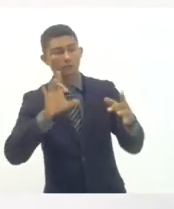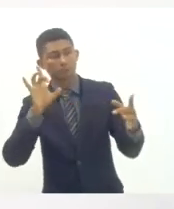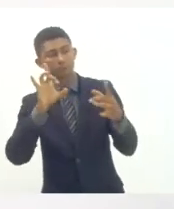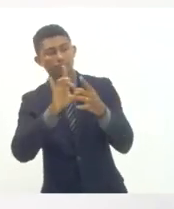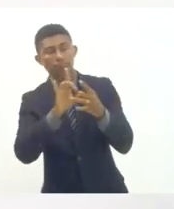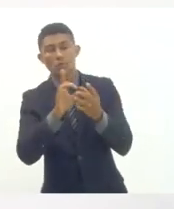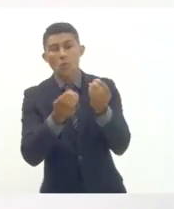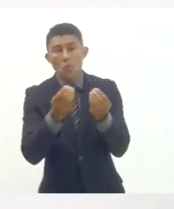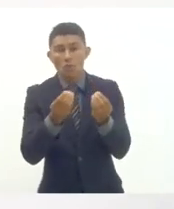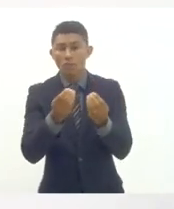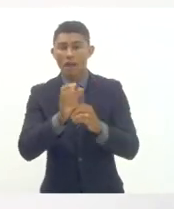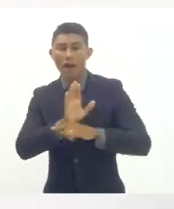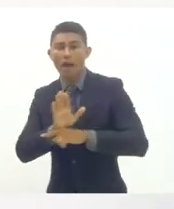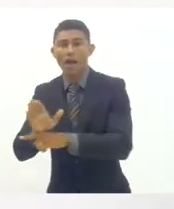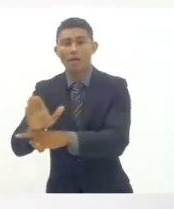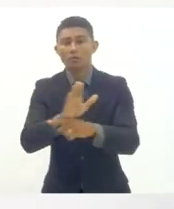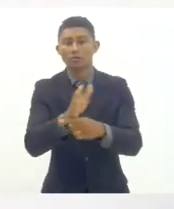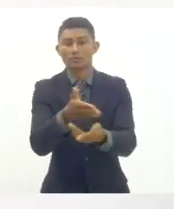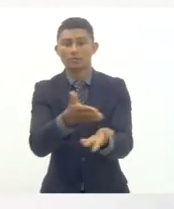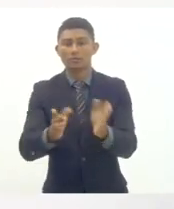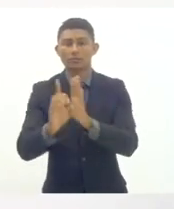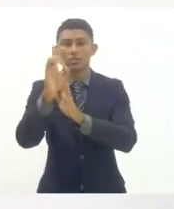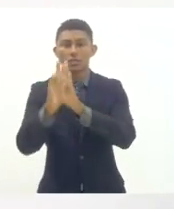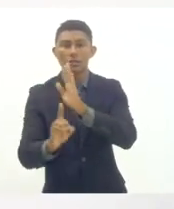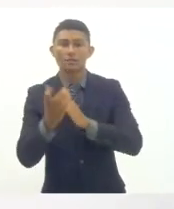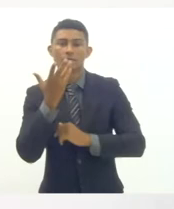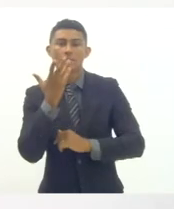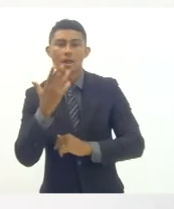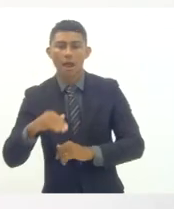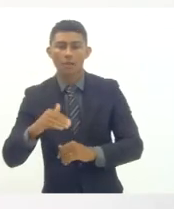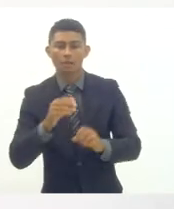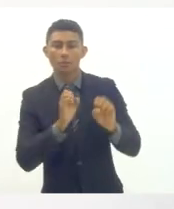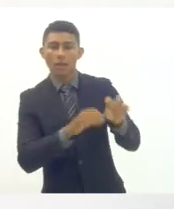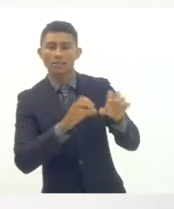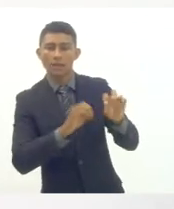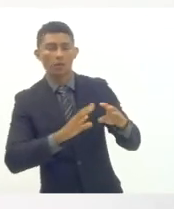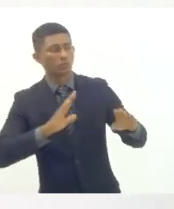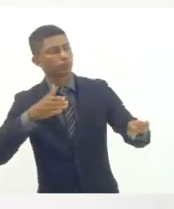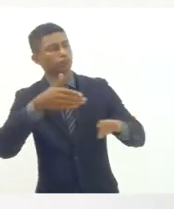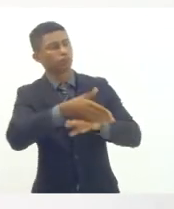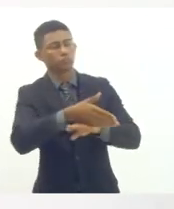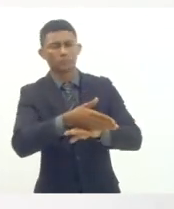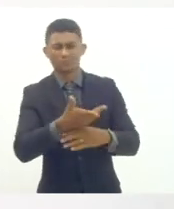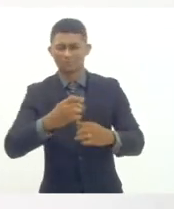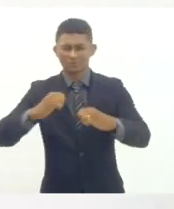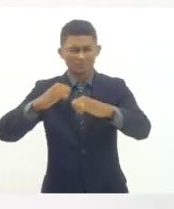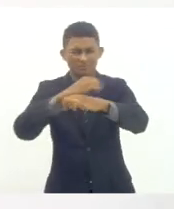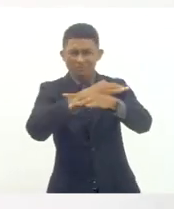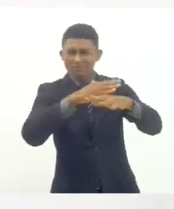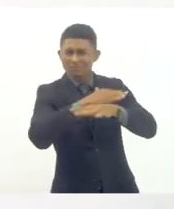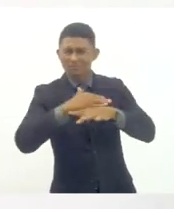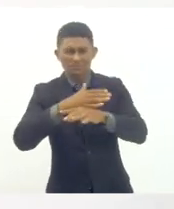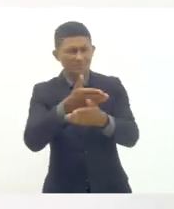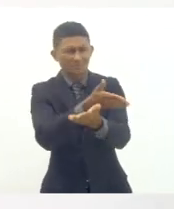eu confesso que eu não consigo me conformar de na maioria dos municípios pelo menos 30 a 40% das nossas crianças